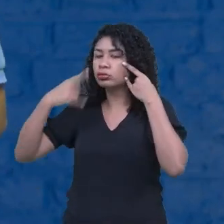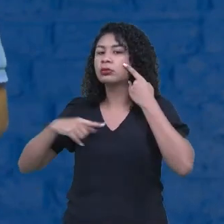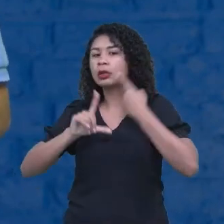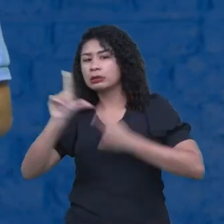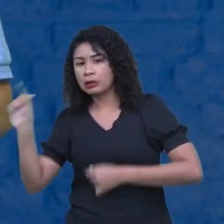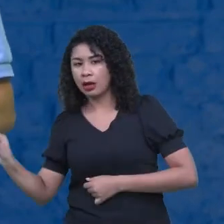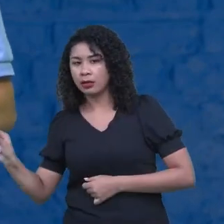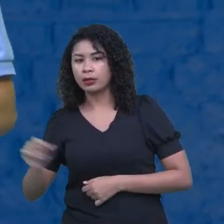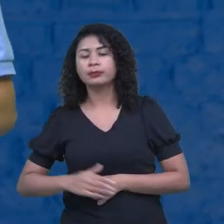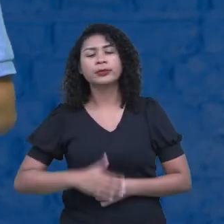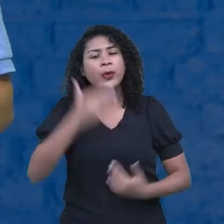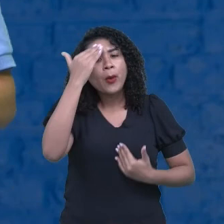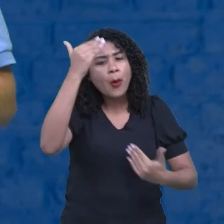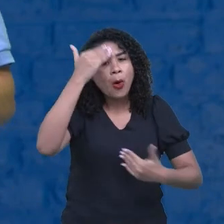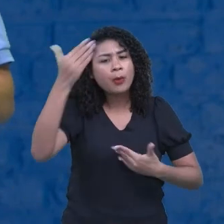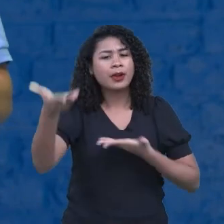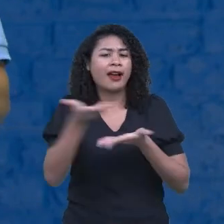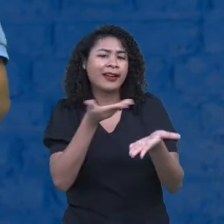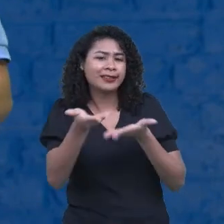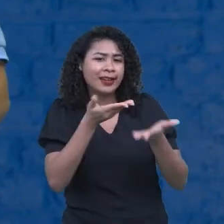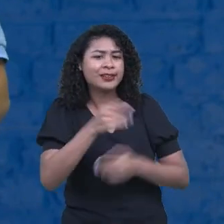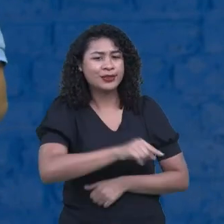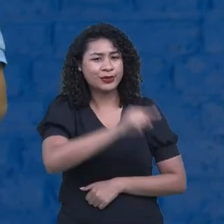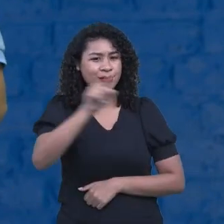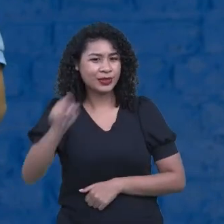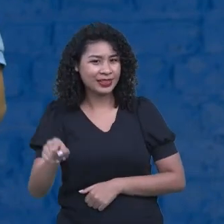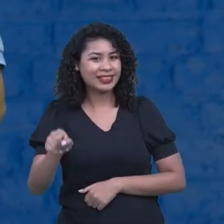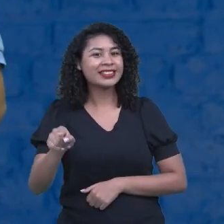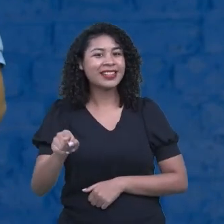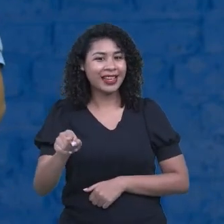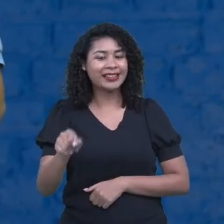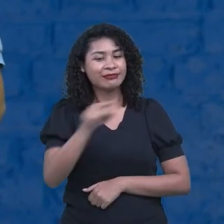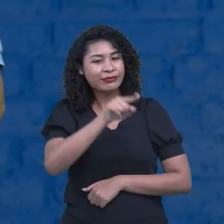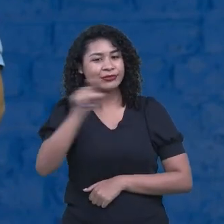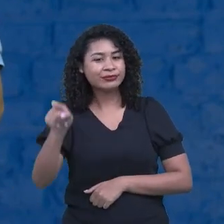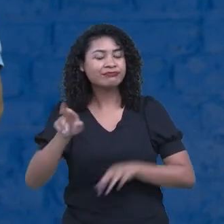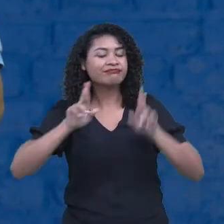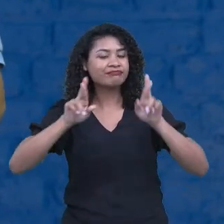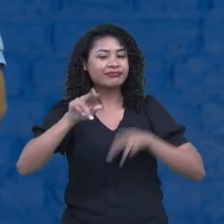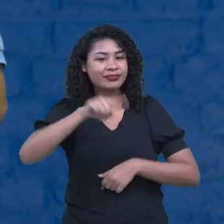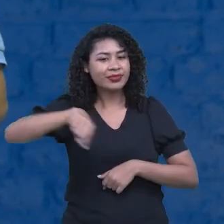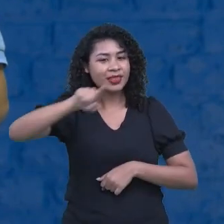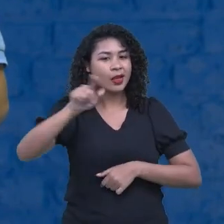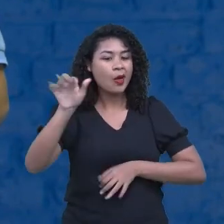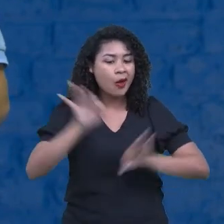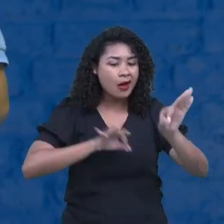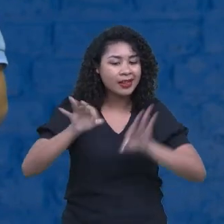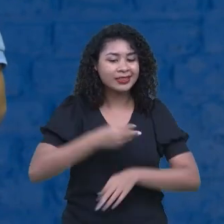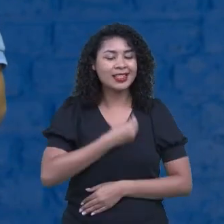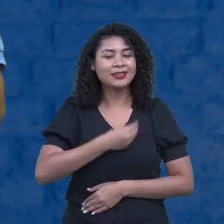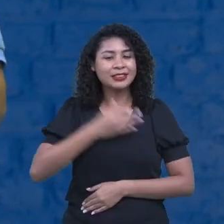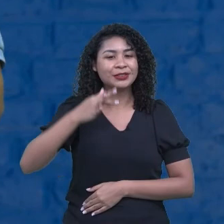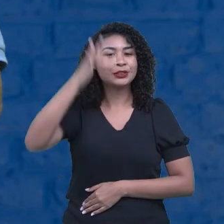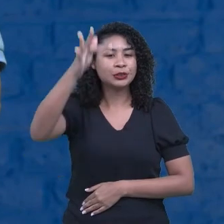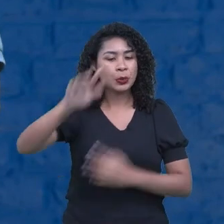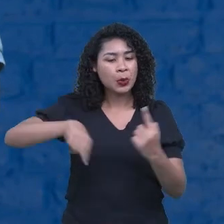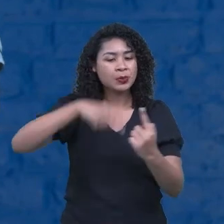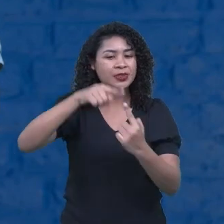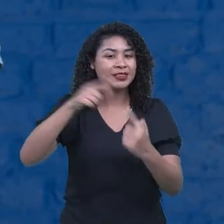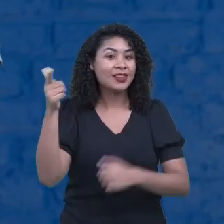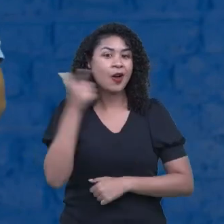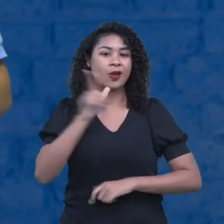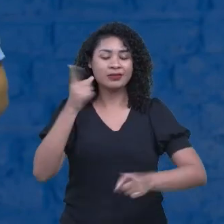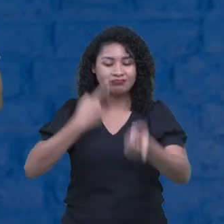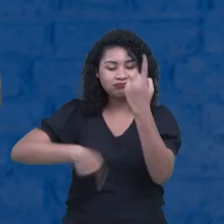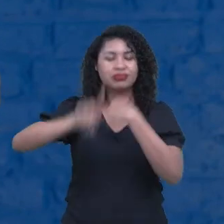participação de todos que estavam aqui. E que vocês estejam construindo o seu projeto de vida. E vai ter sucesso. Então, agora vocês vão